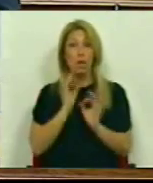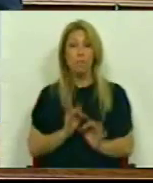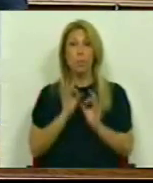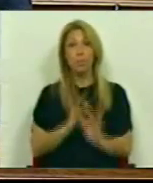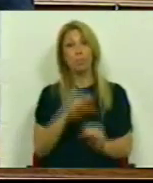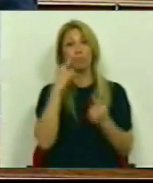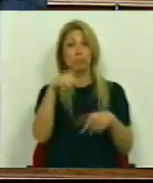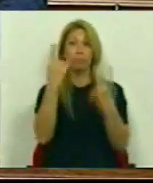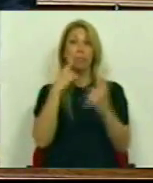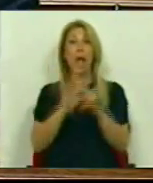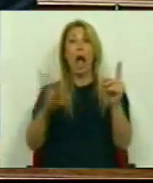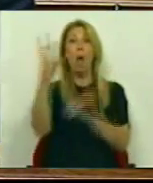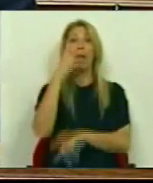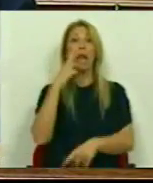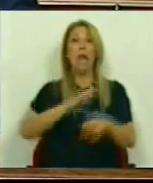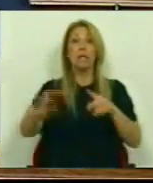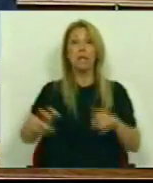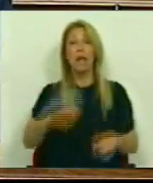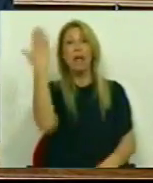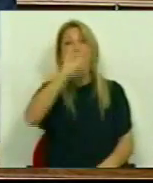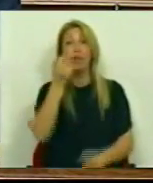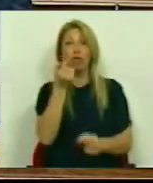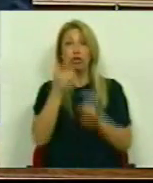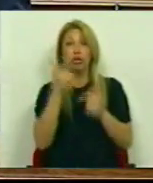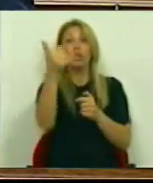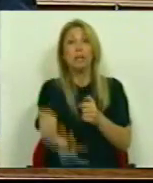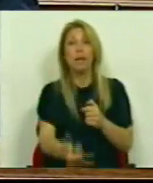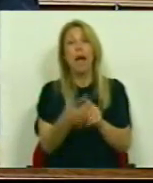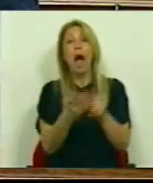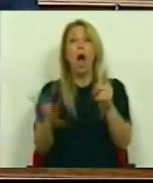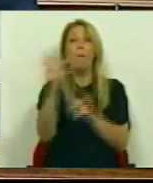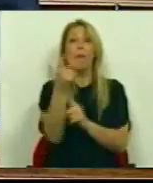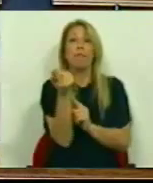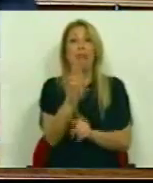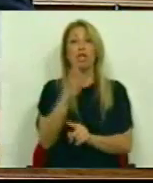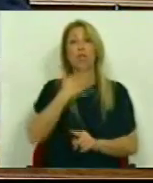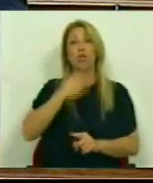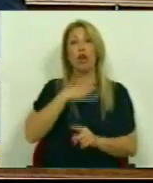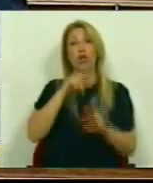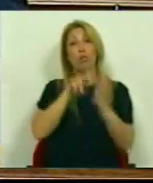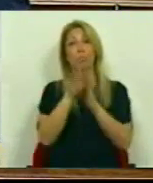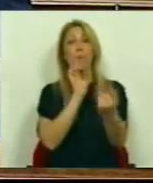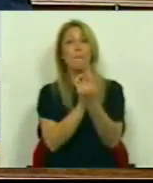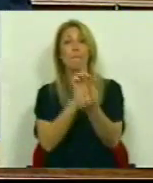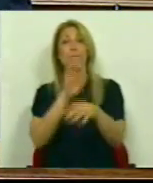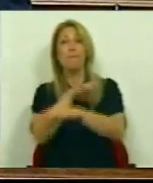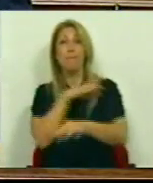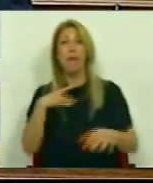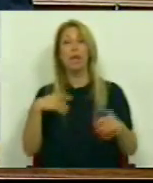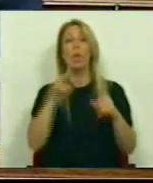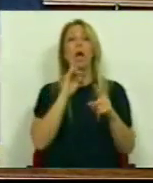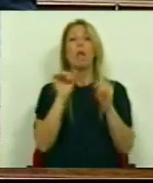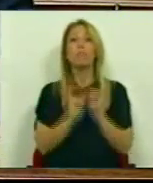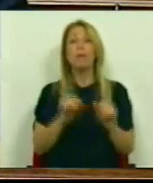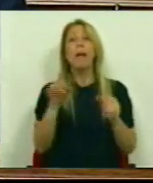eletricidade Poucos dias depois do anúncio Do aumento das taxas moderadoras Da linha de privatização da segurança social